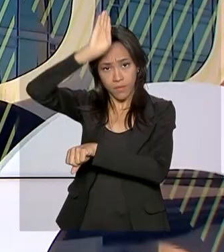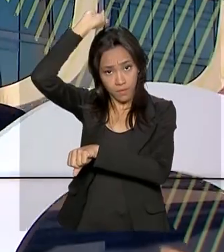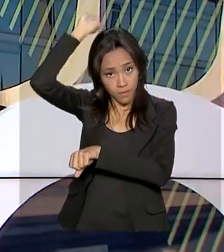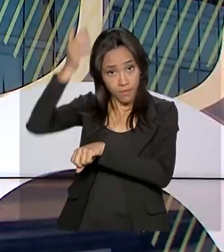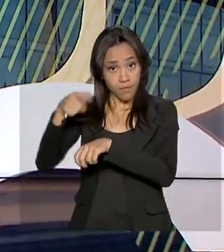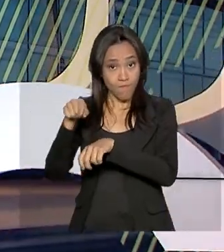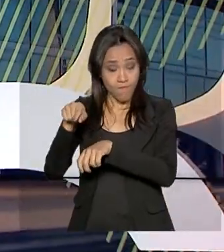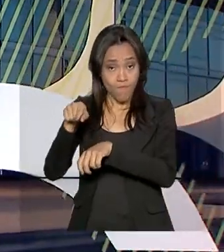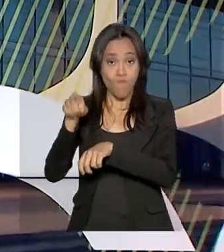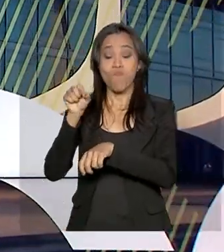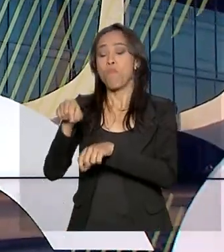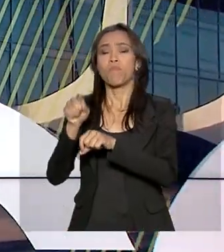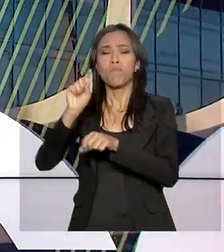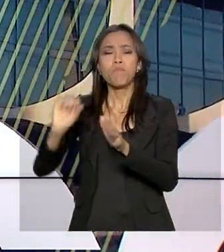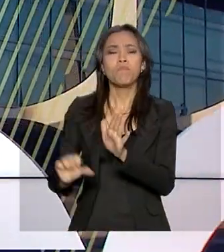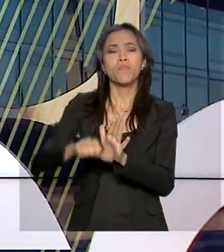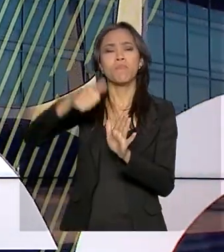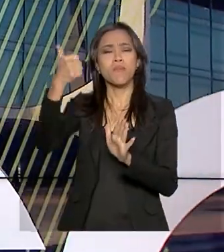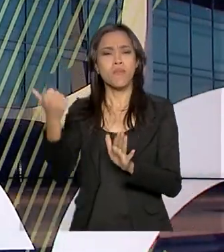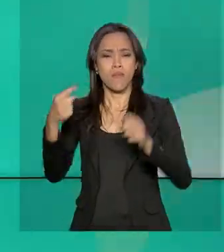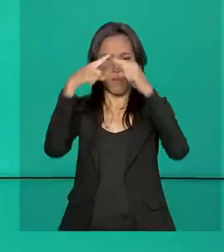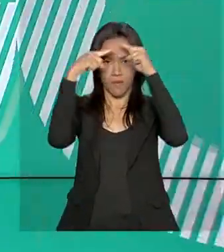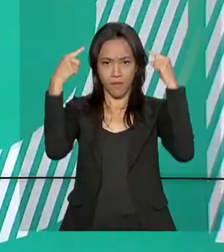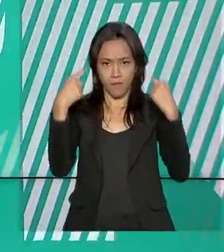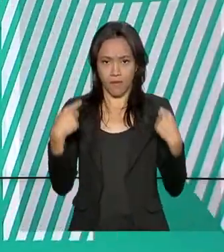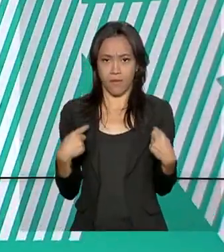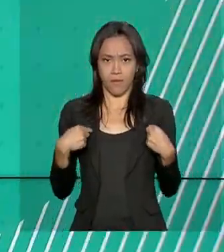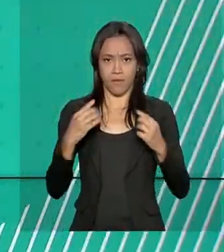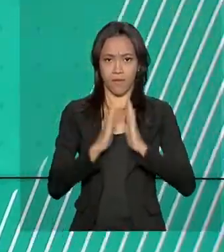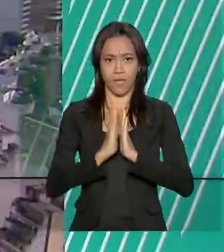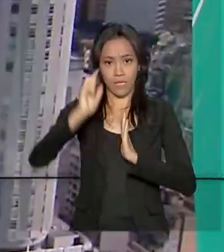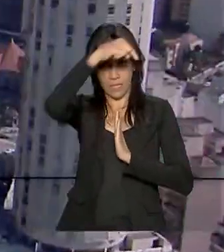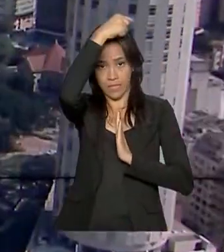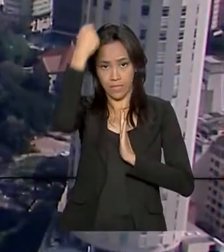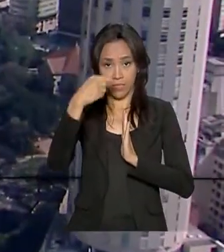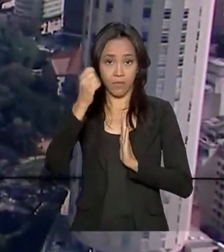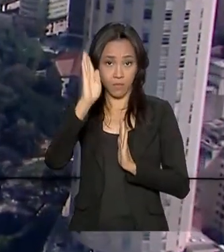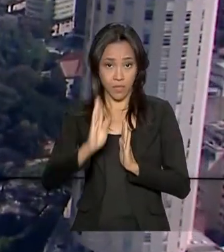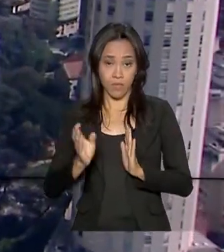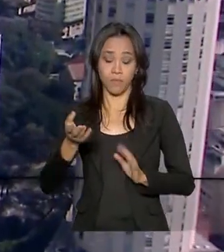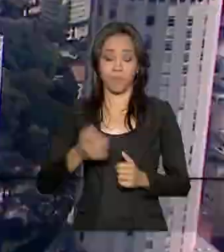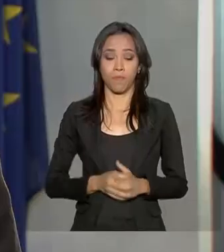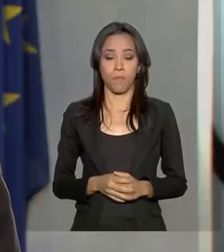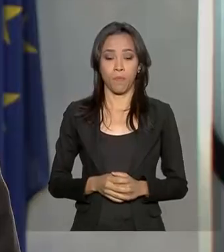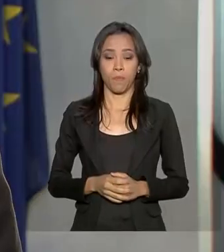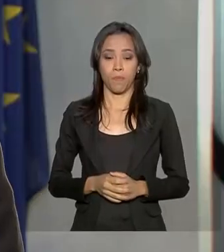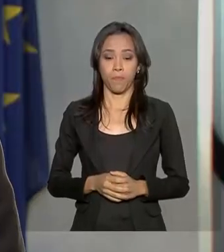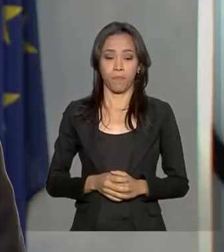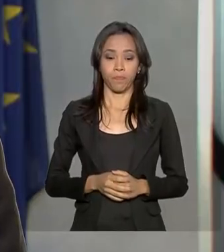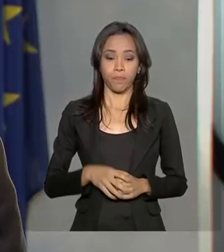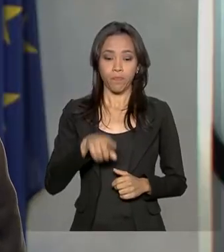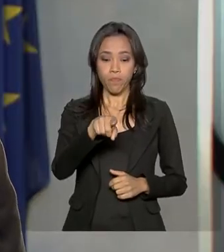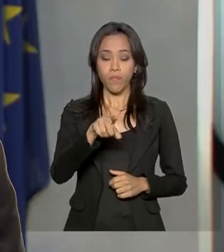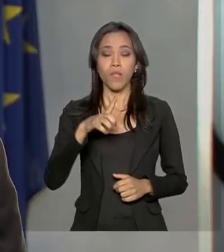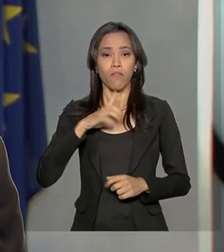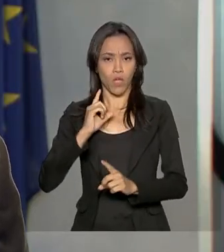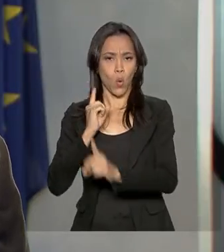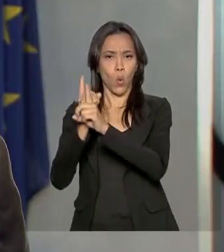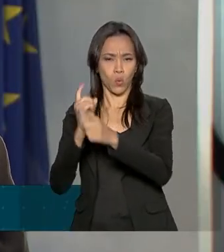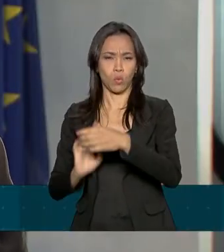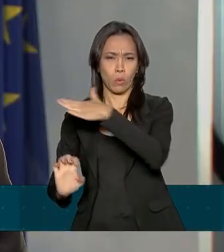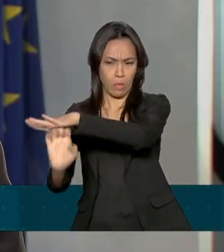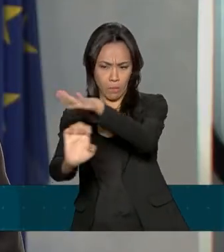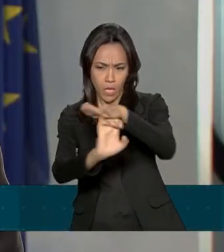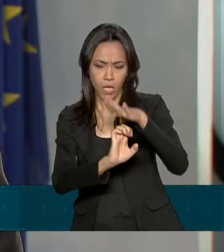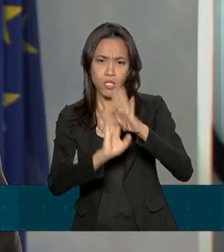Dulce, primeira santa brasileira. Mourão também teve encontro com empresários. Há empresas algumas já